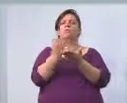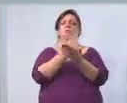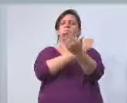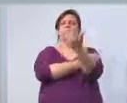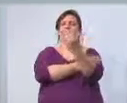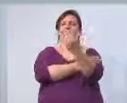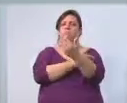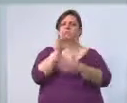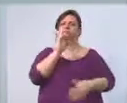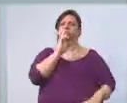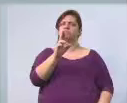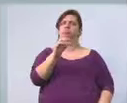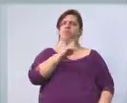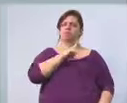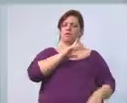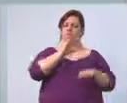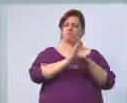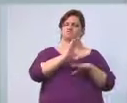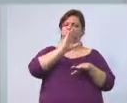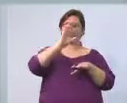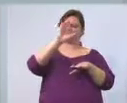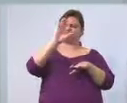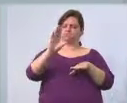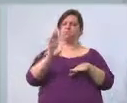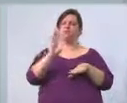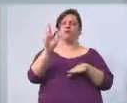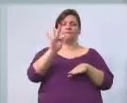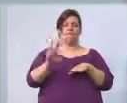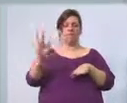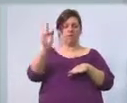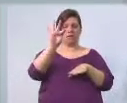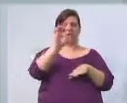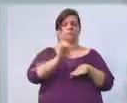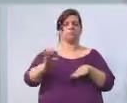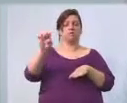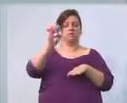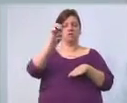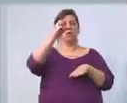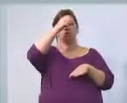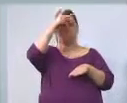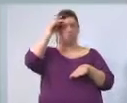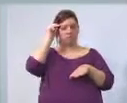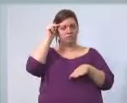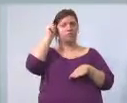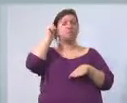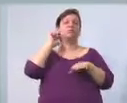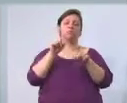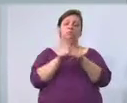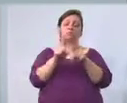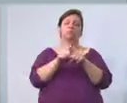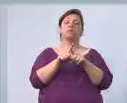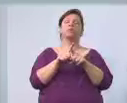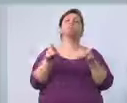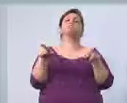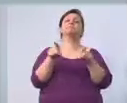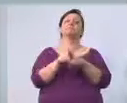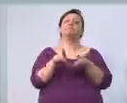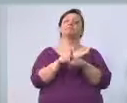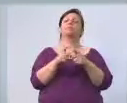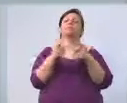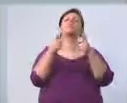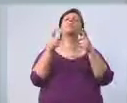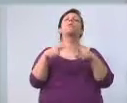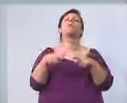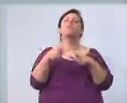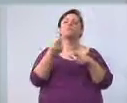recebe verba federais, estaduais e municipais, e aonde